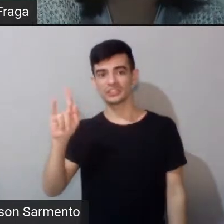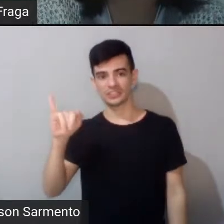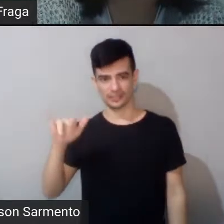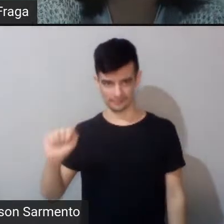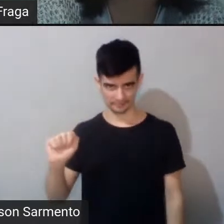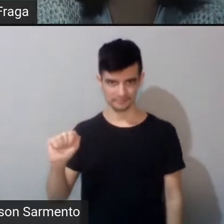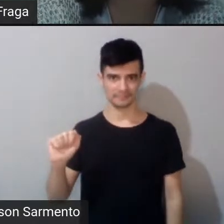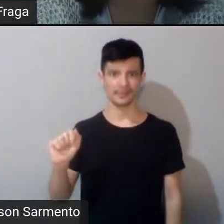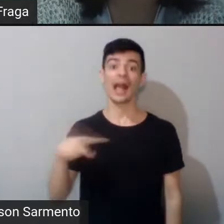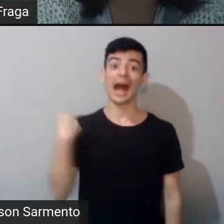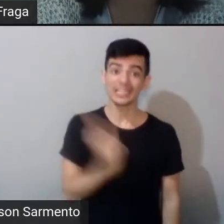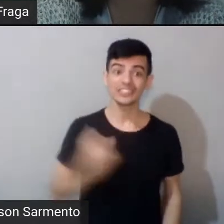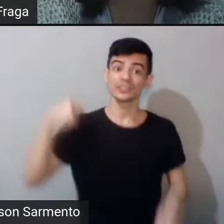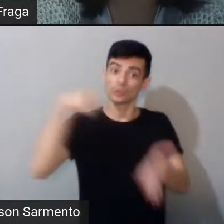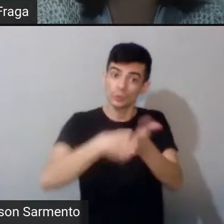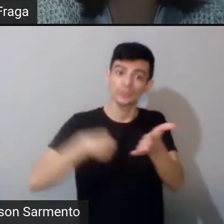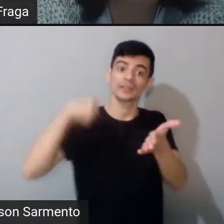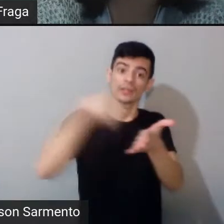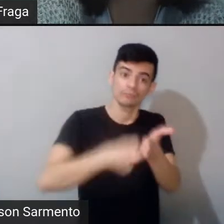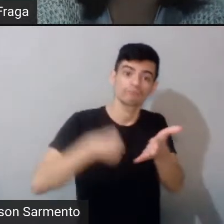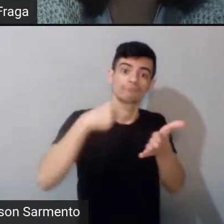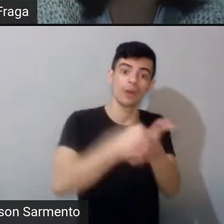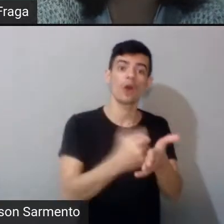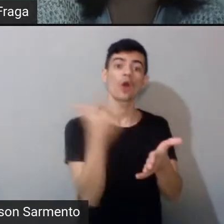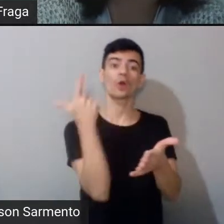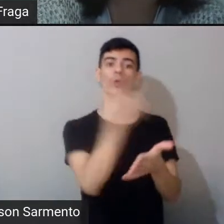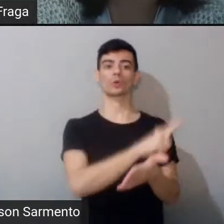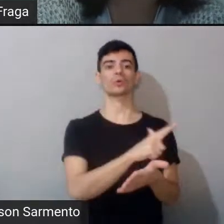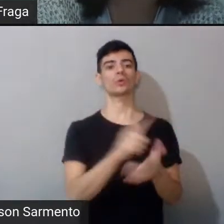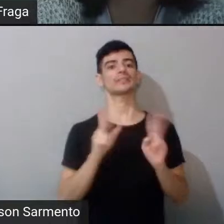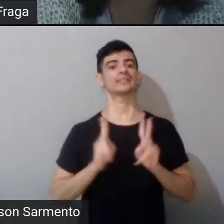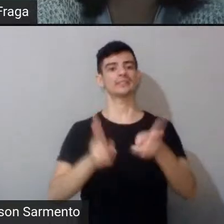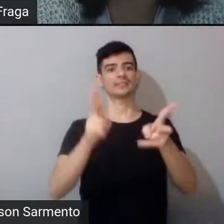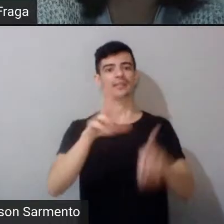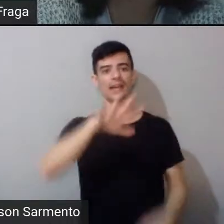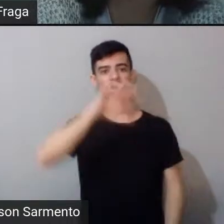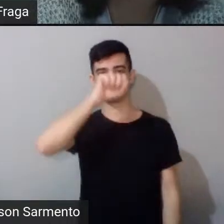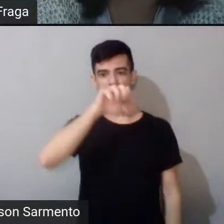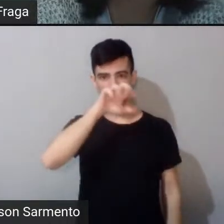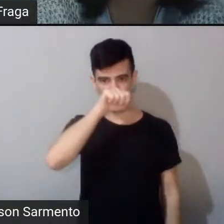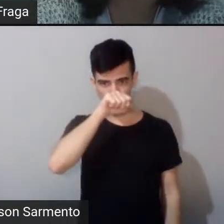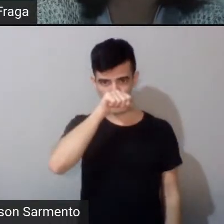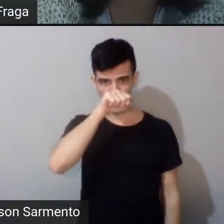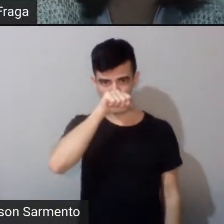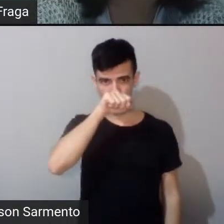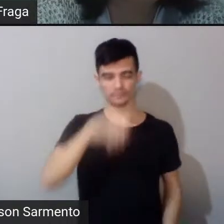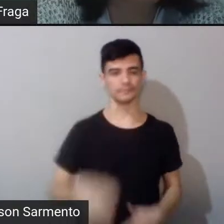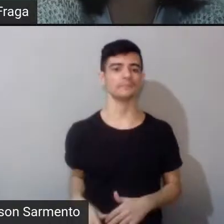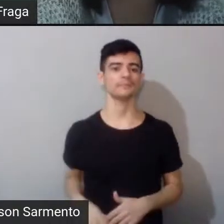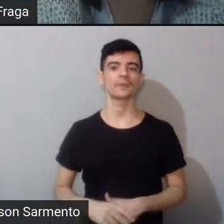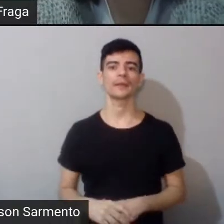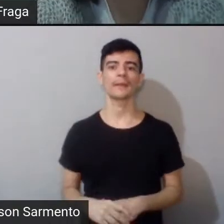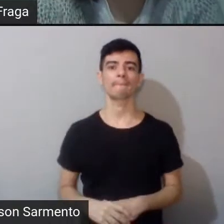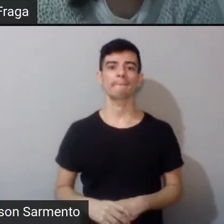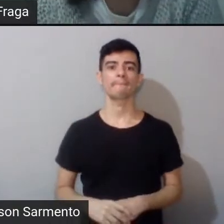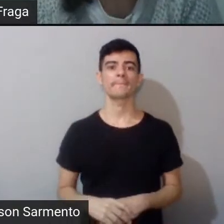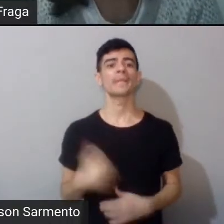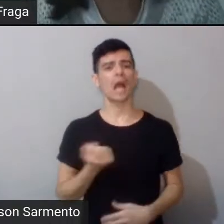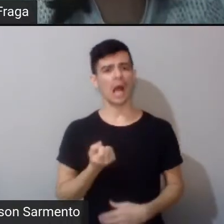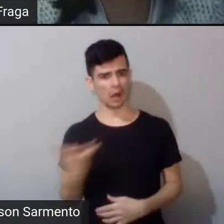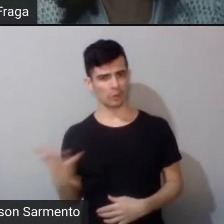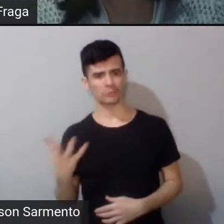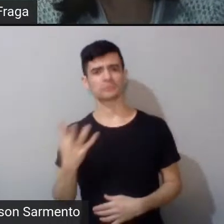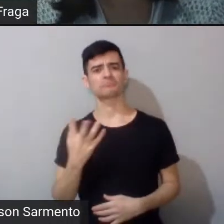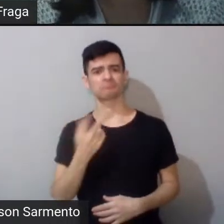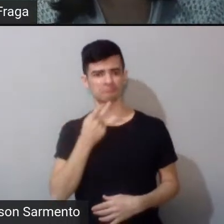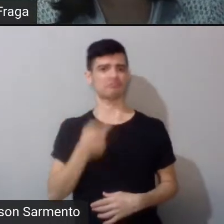para que a gente continue respirando. o pessoal gosta de falar assim, tem muita terra para pouco índio, mas